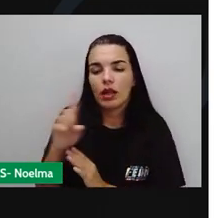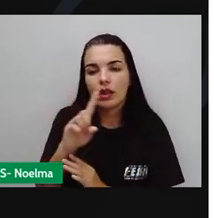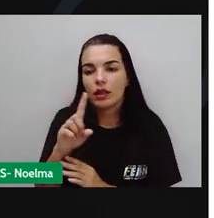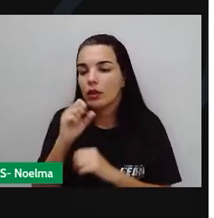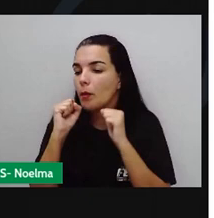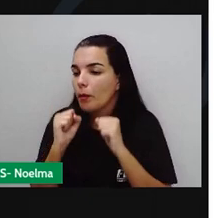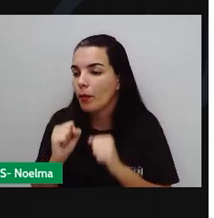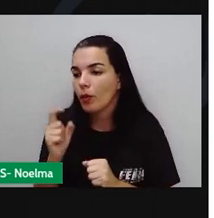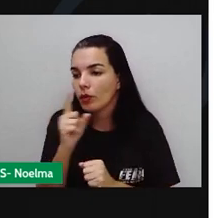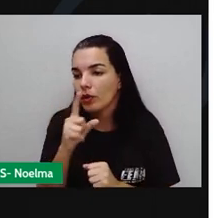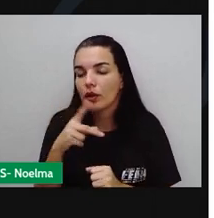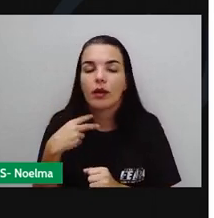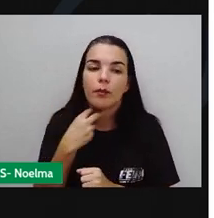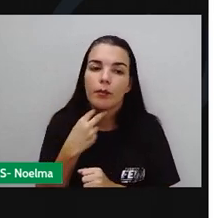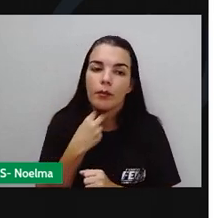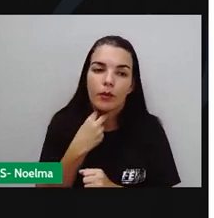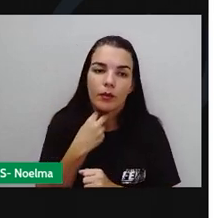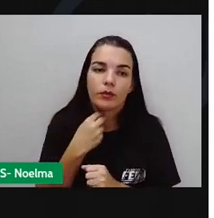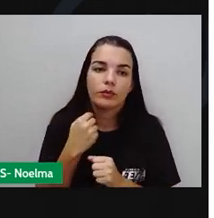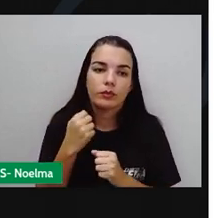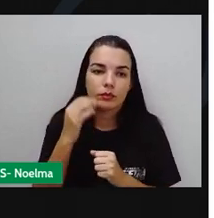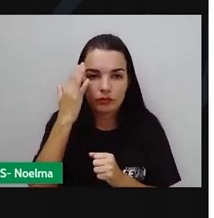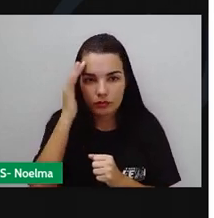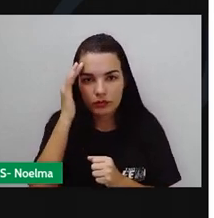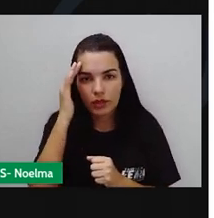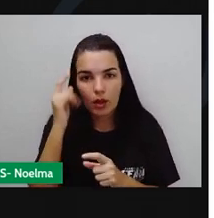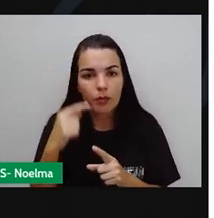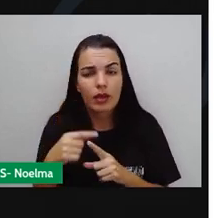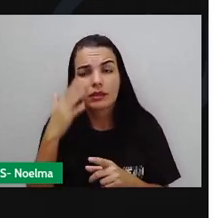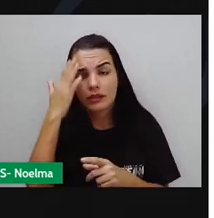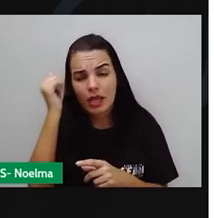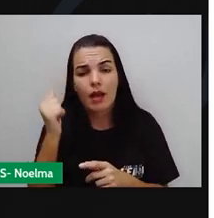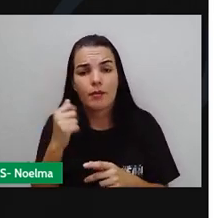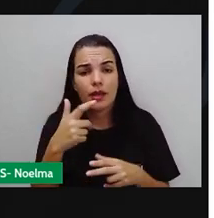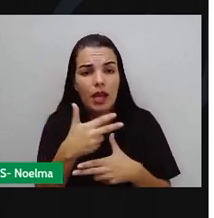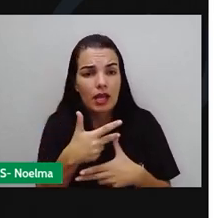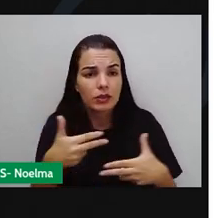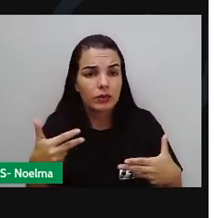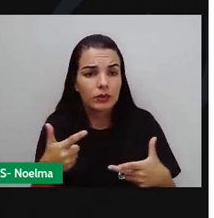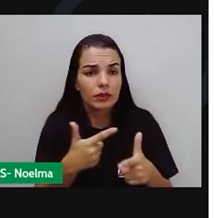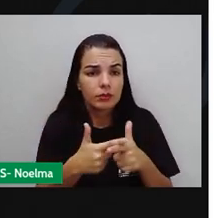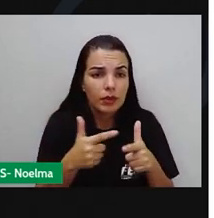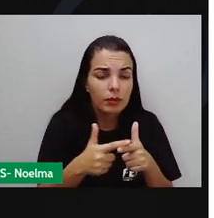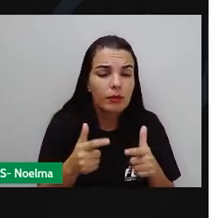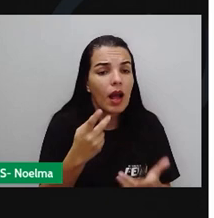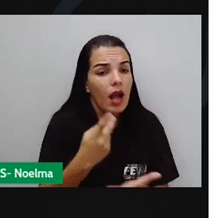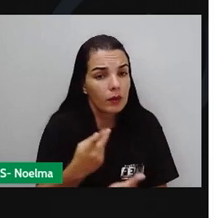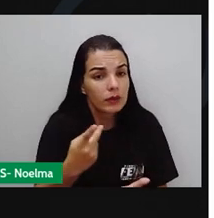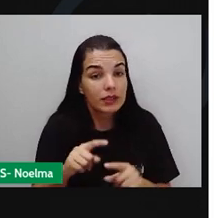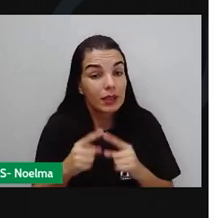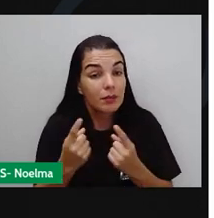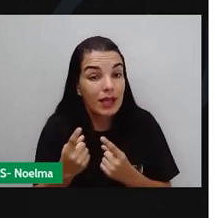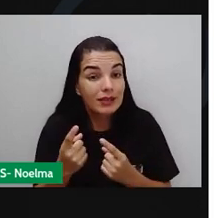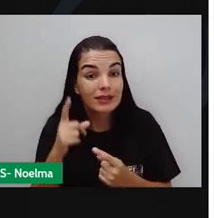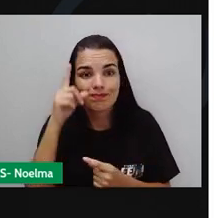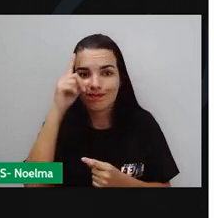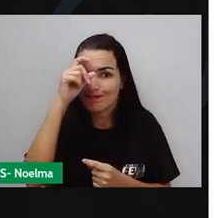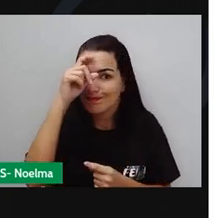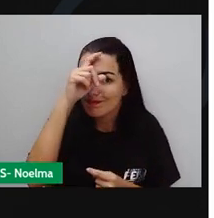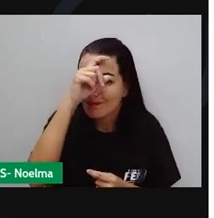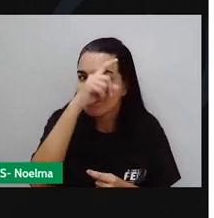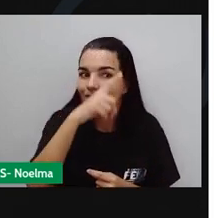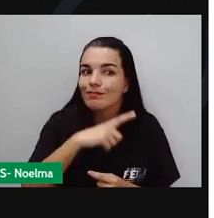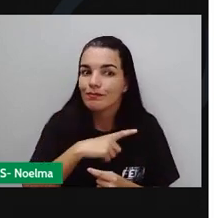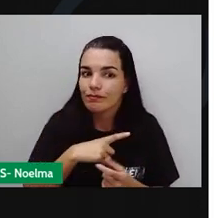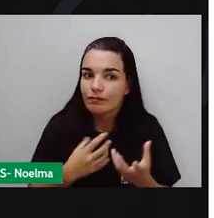utilização pelo menor, né? A gente sabe que acidentes acontecem, né? E é muito complicado você lidar com fogo